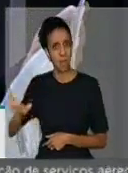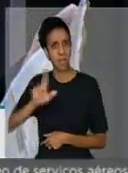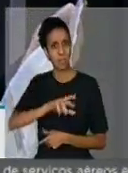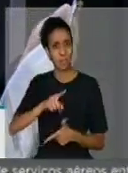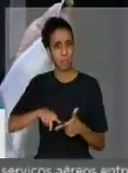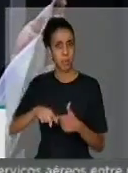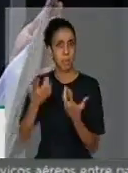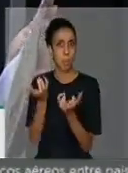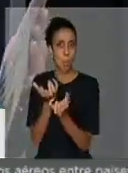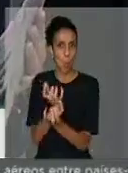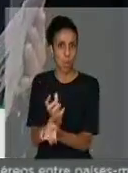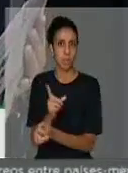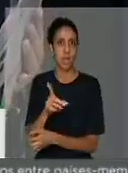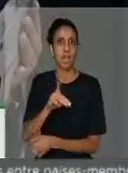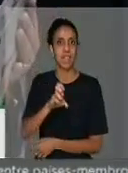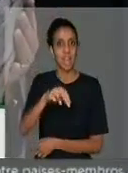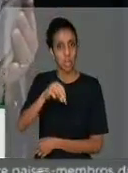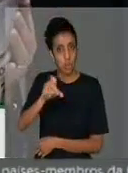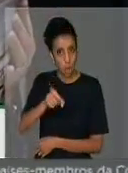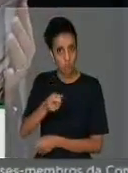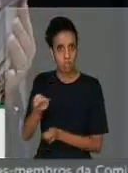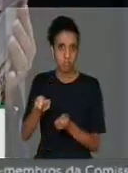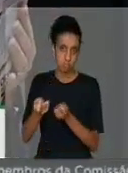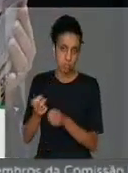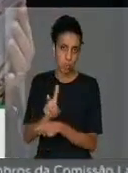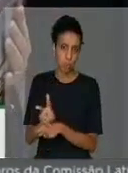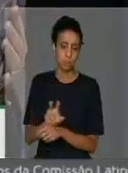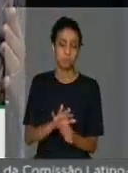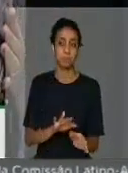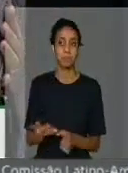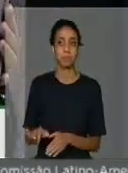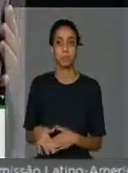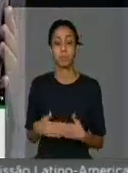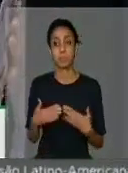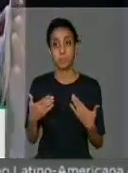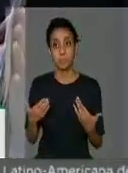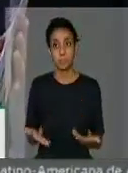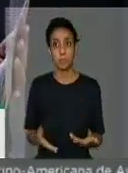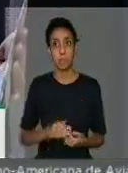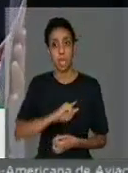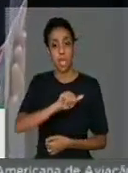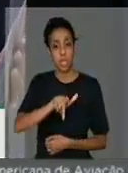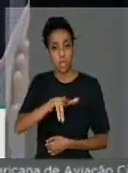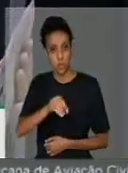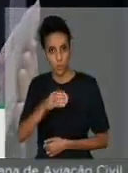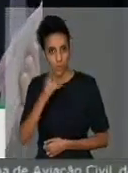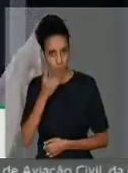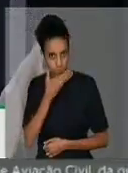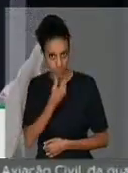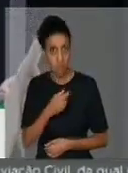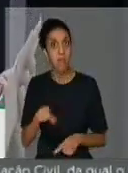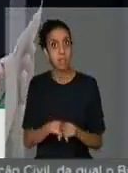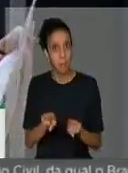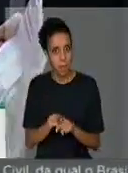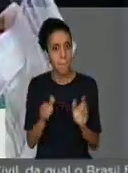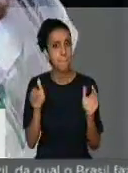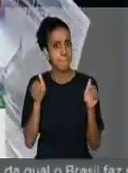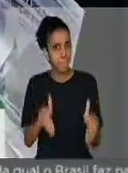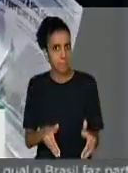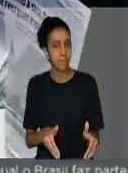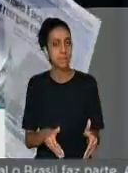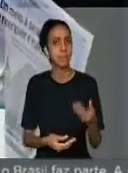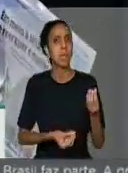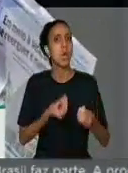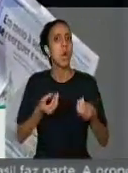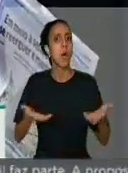de tudo, à estrutura do Denox. E a presença aqui do deputado Júlio César, que coordena a bancária do Nordeste, também está engajada nessa questão